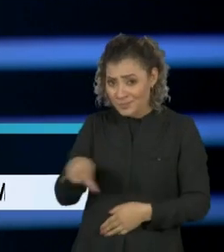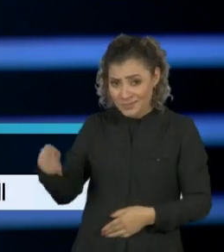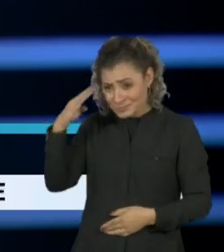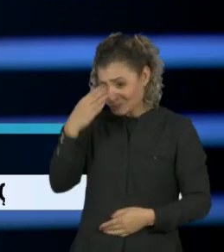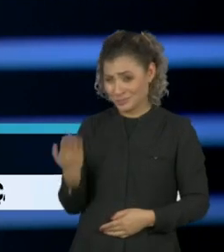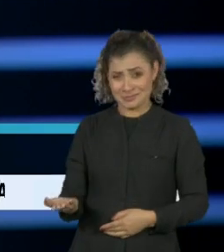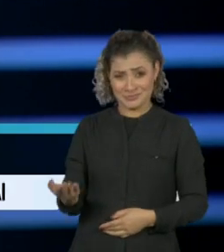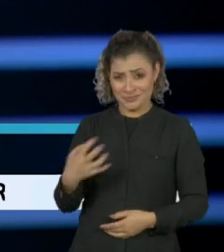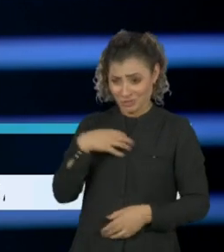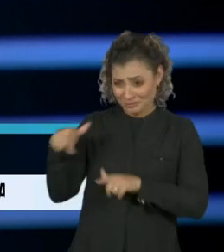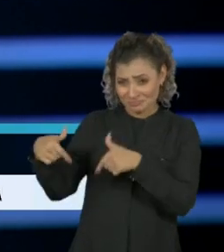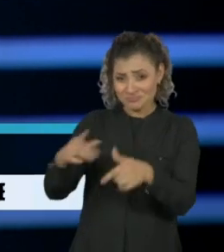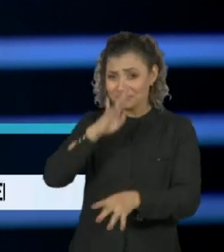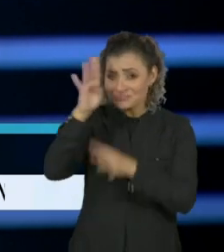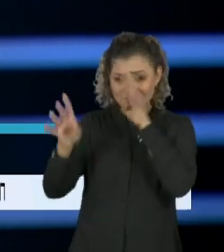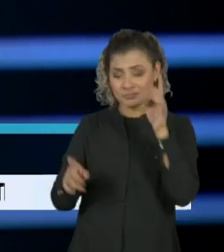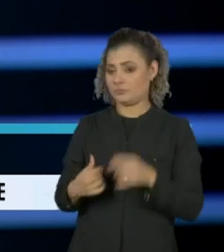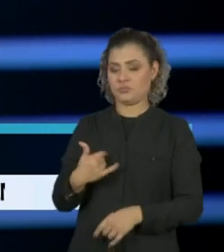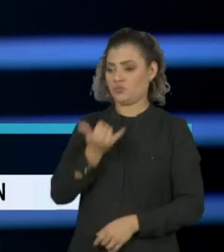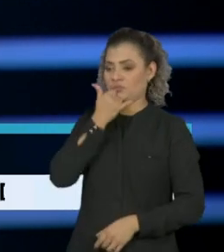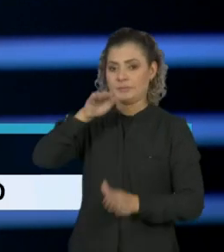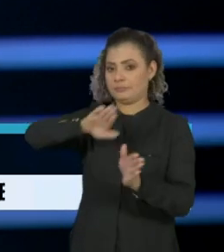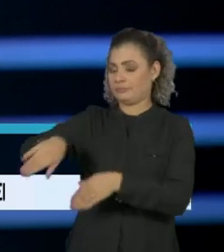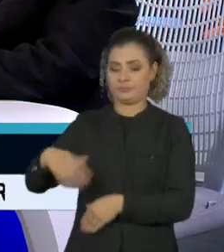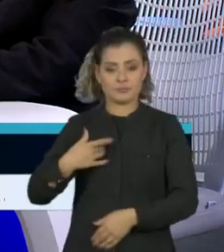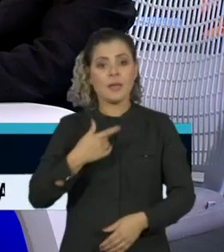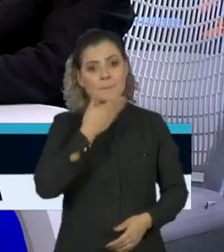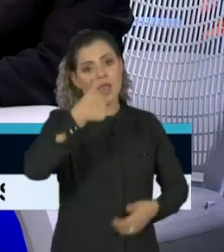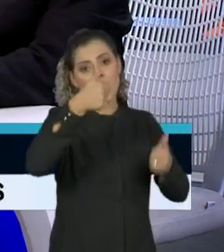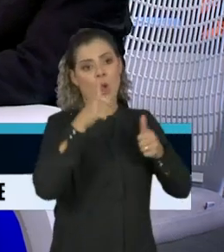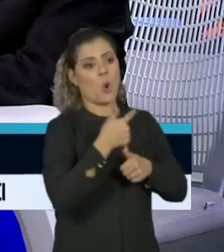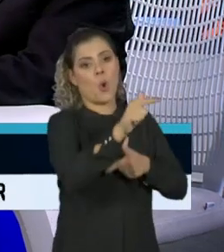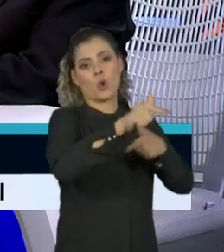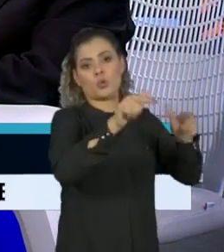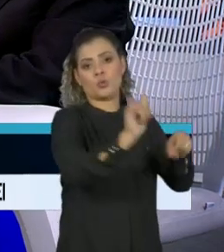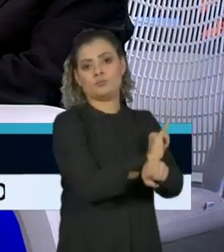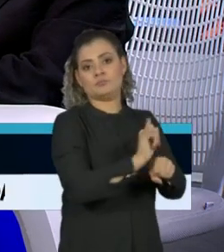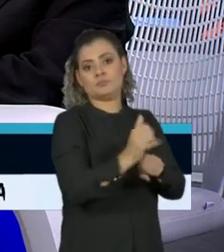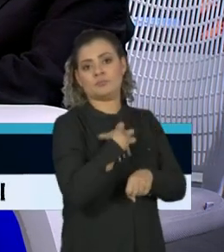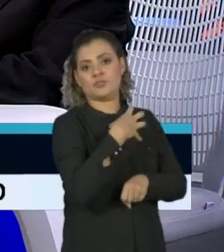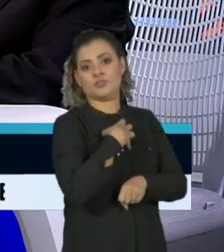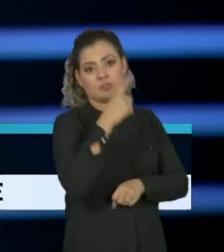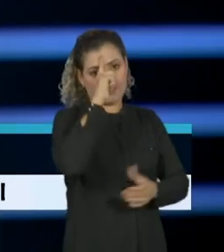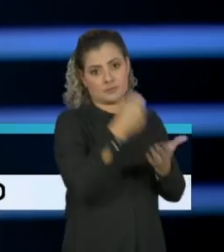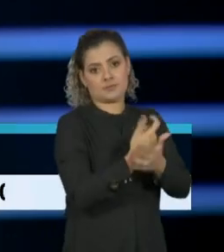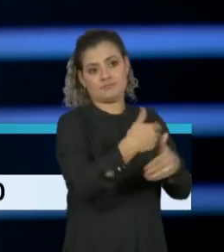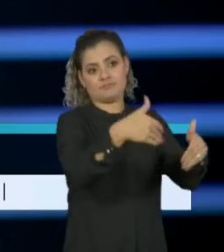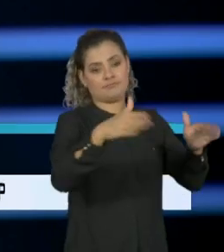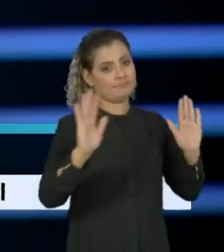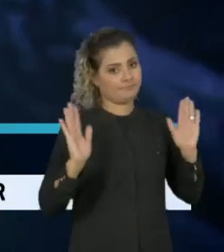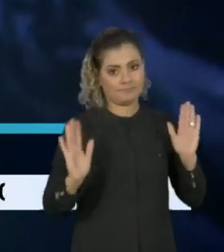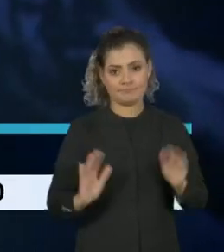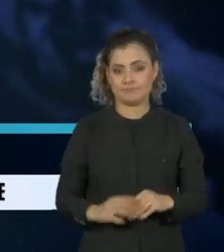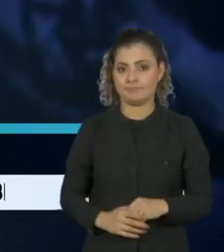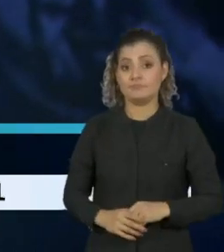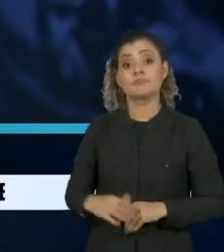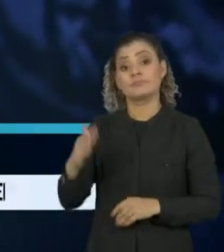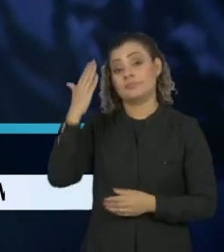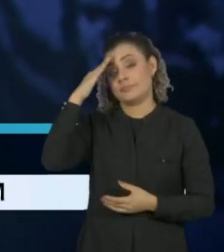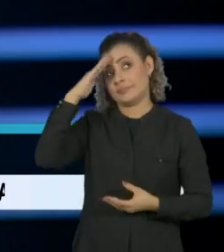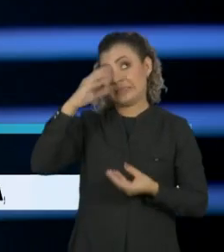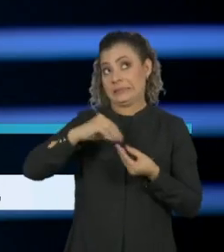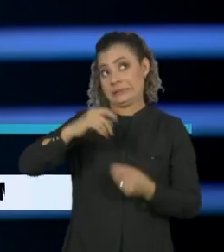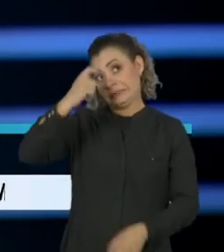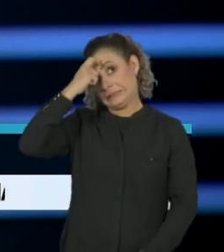como ele está, me parece uma boa decisão descentralizar esse processo. Tomara que haja um bom senso aí, né?